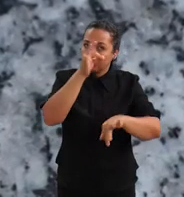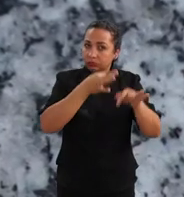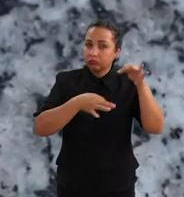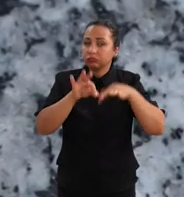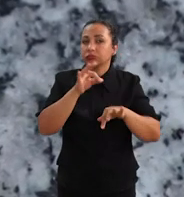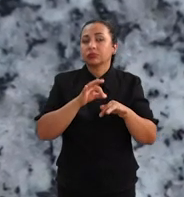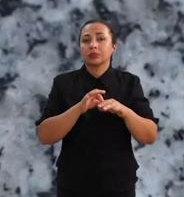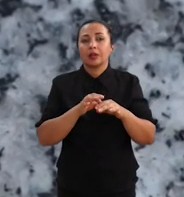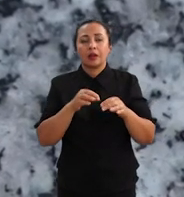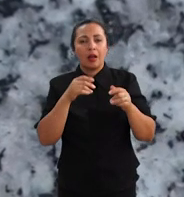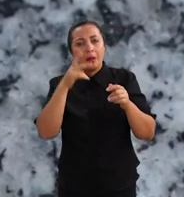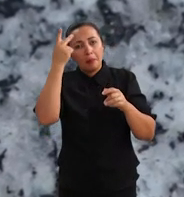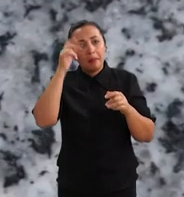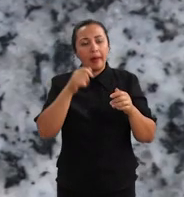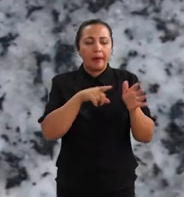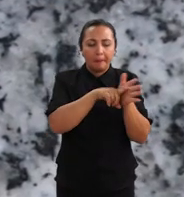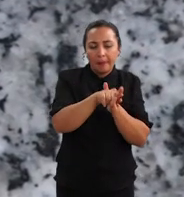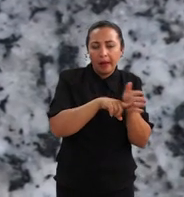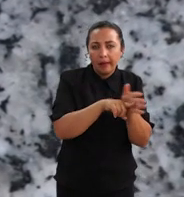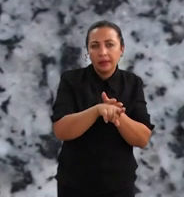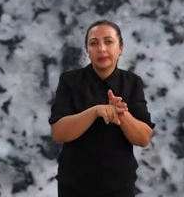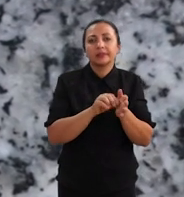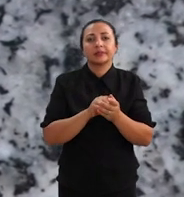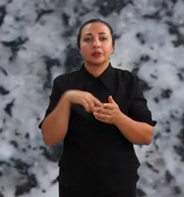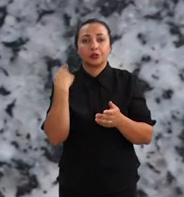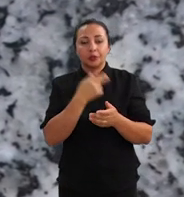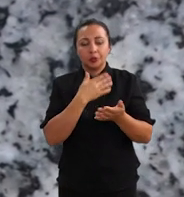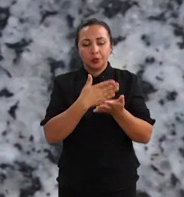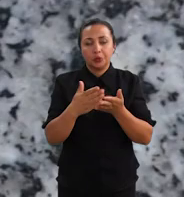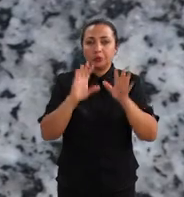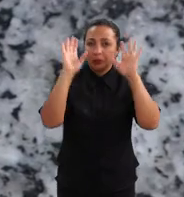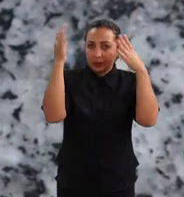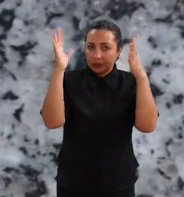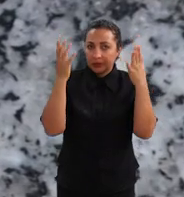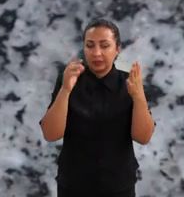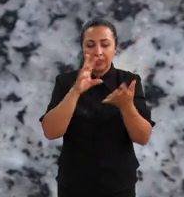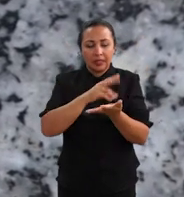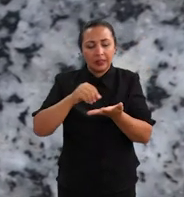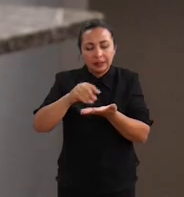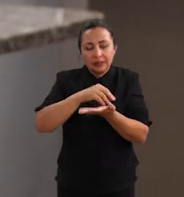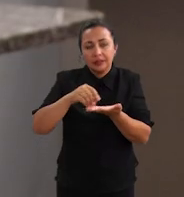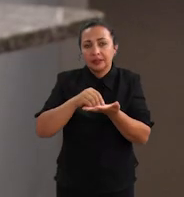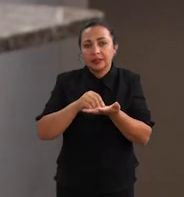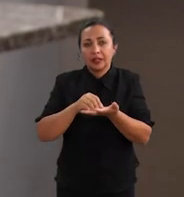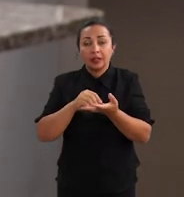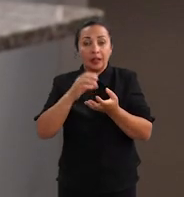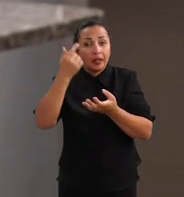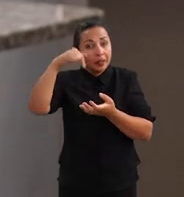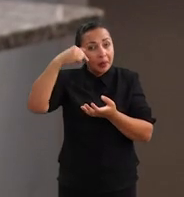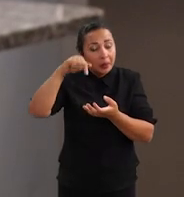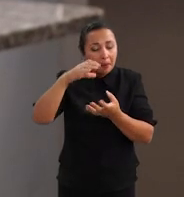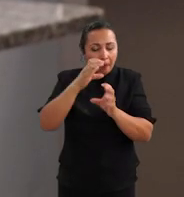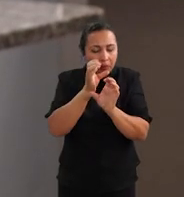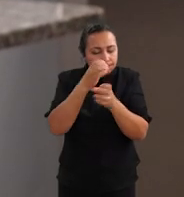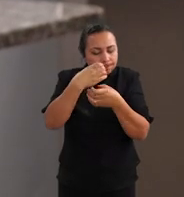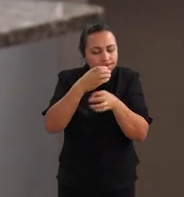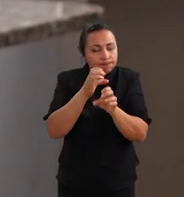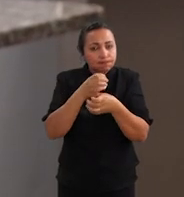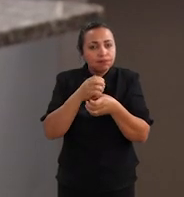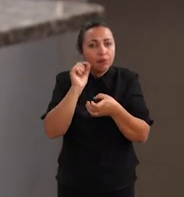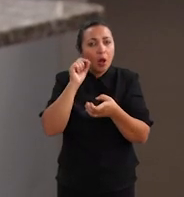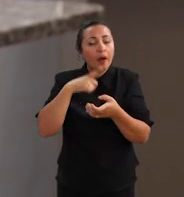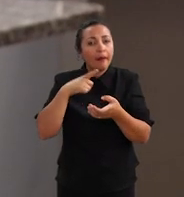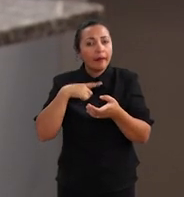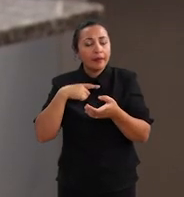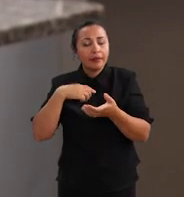o laboratório, sob condições próprias para a pesquisa, a gente começa a analisar esse solo sob o ponto de vista químico,